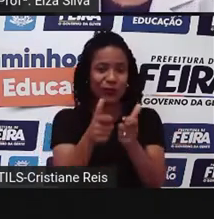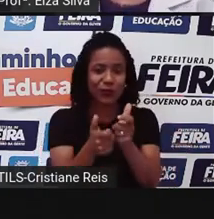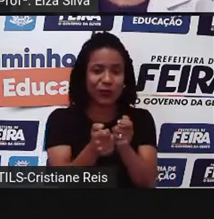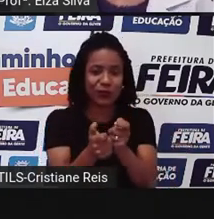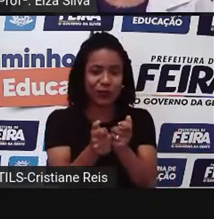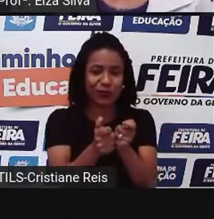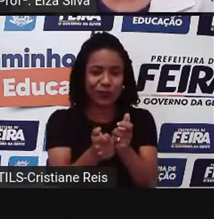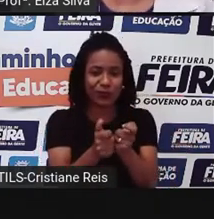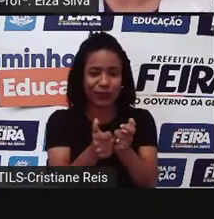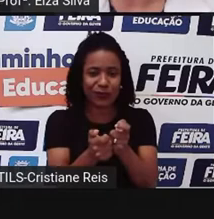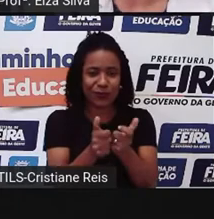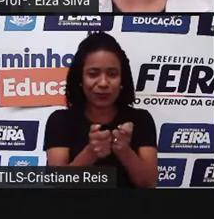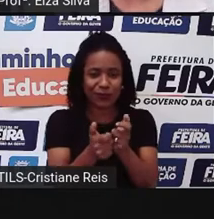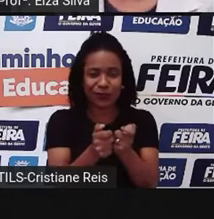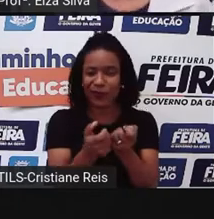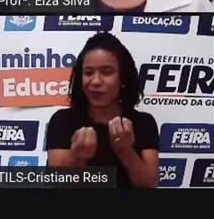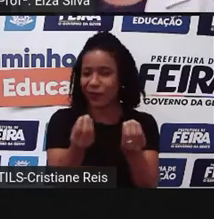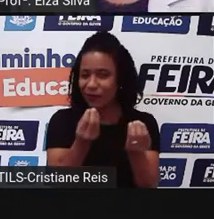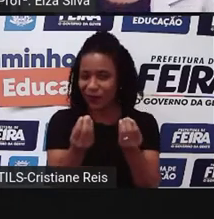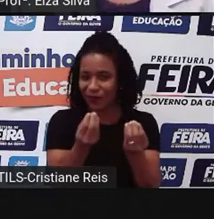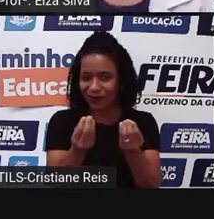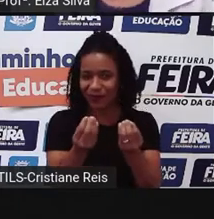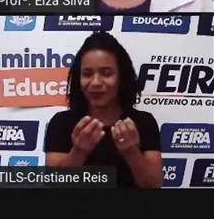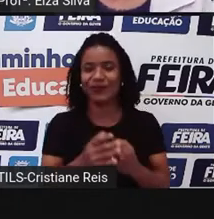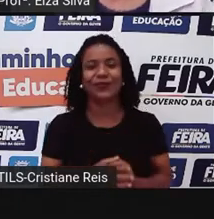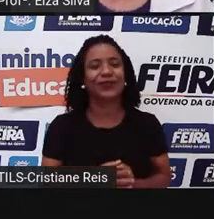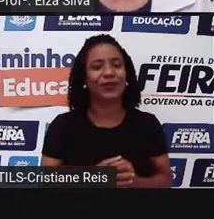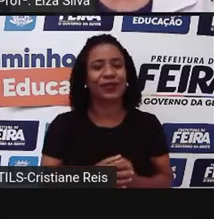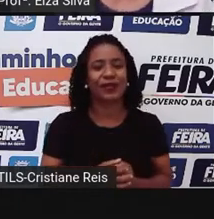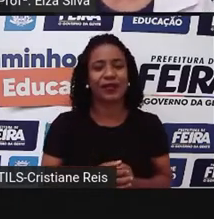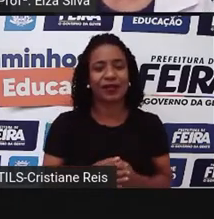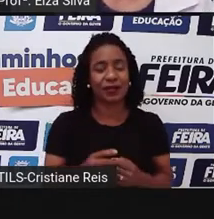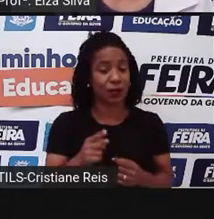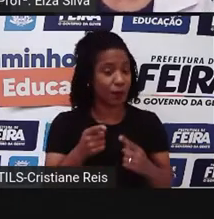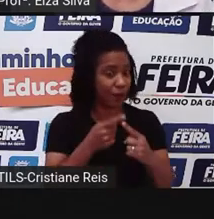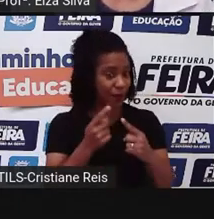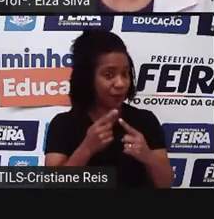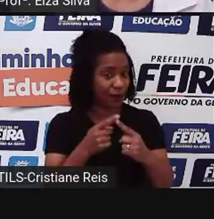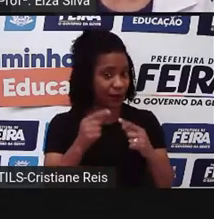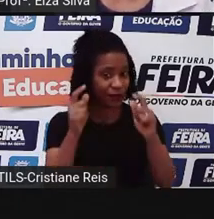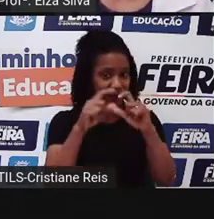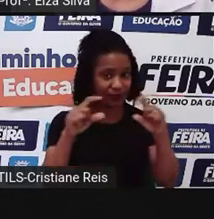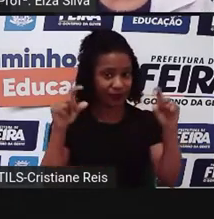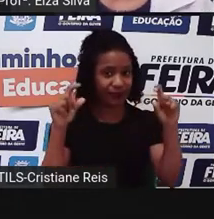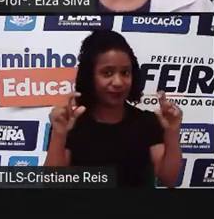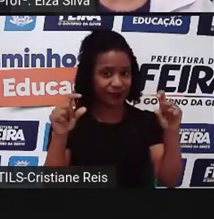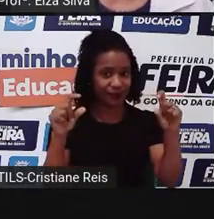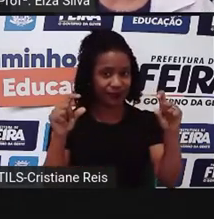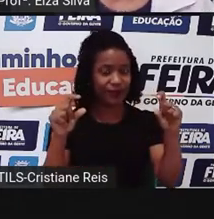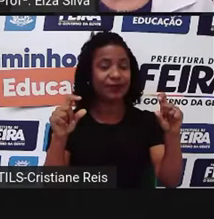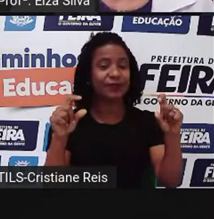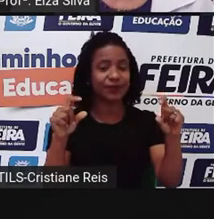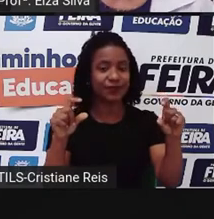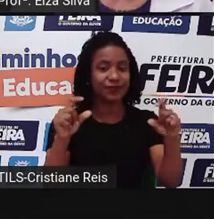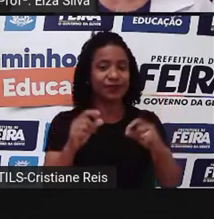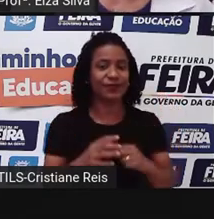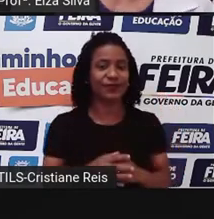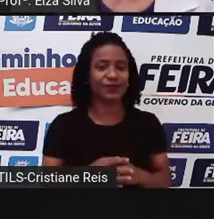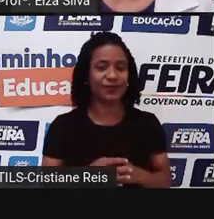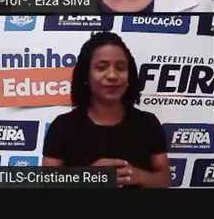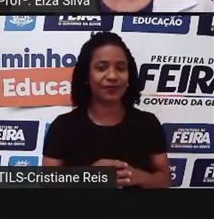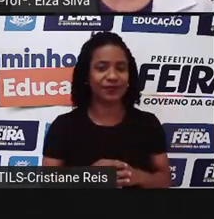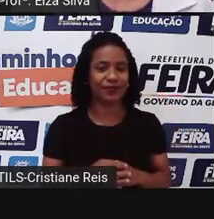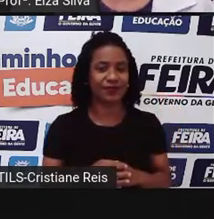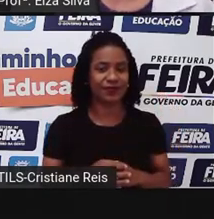E aí nós temos um primeiro comando que ele diz assim, Interland be Internet